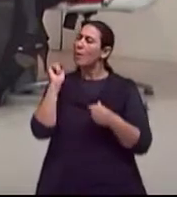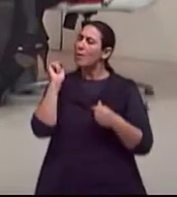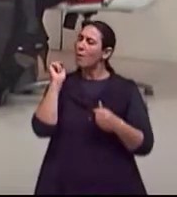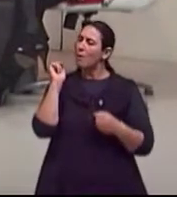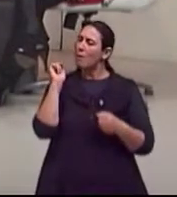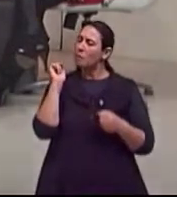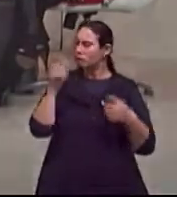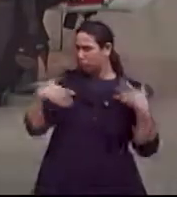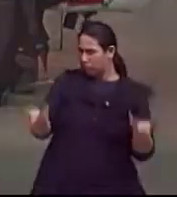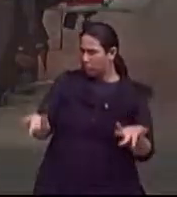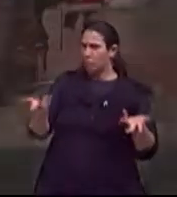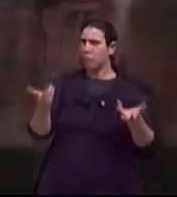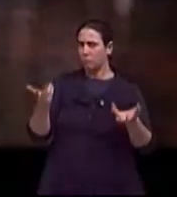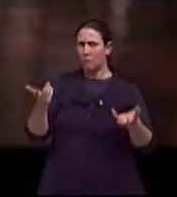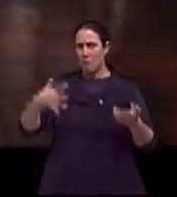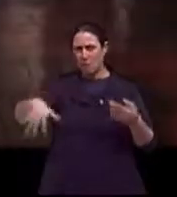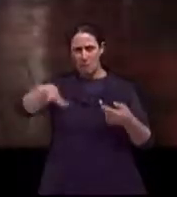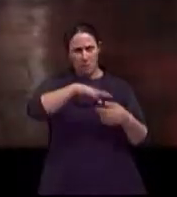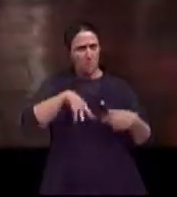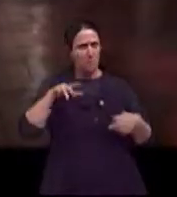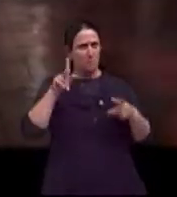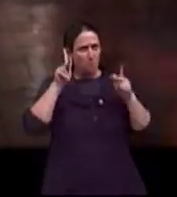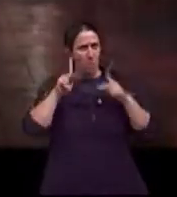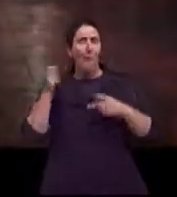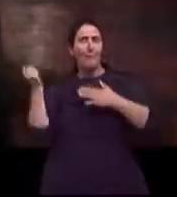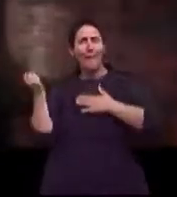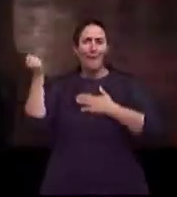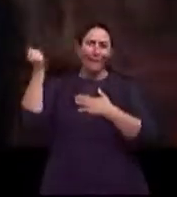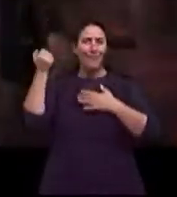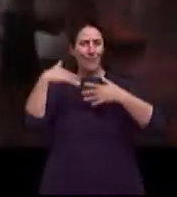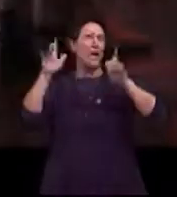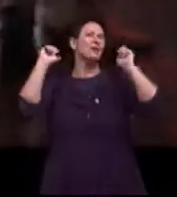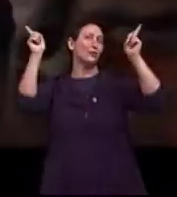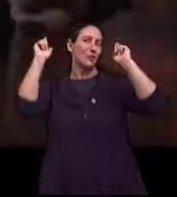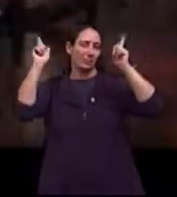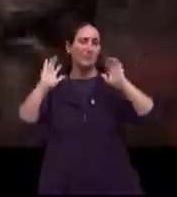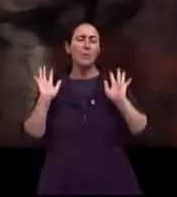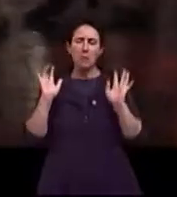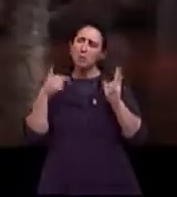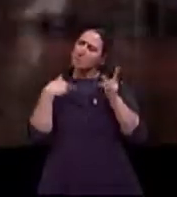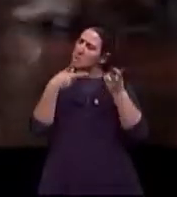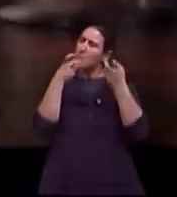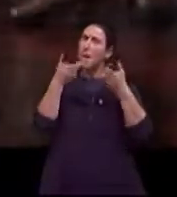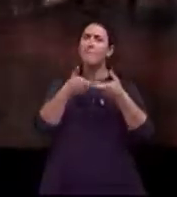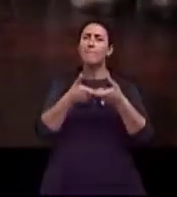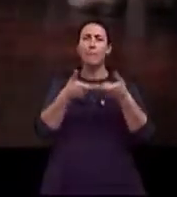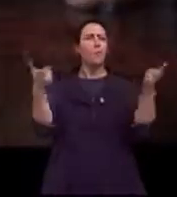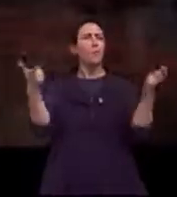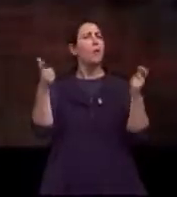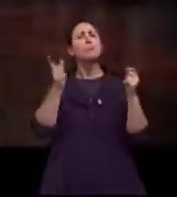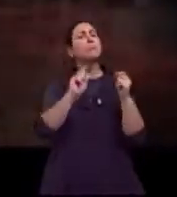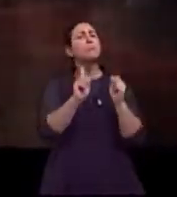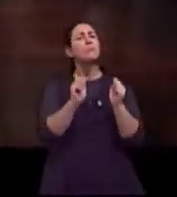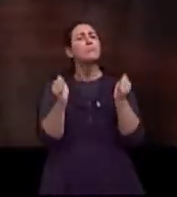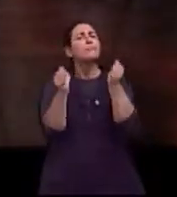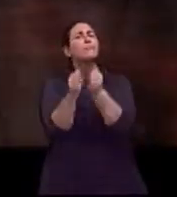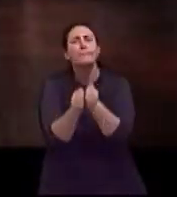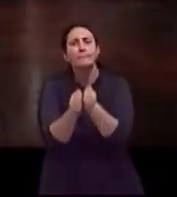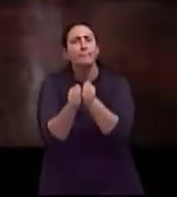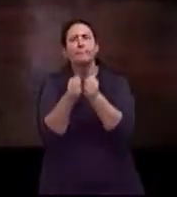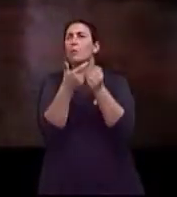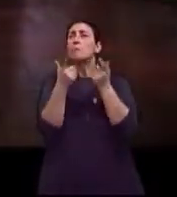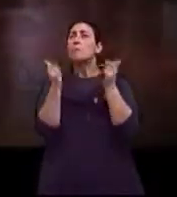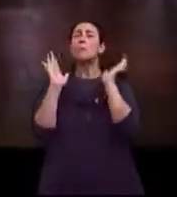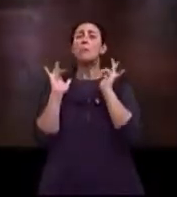pessoas irem para o baile, se divertirem e eventualmente, a maioria, calculo eu, não formam par, não têm